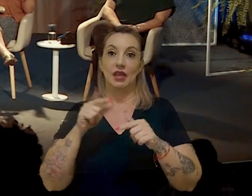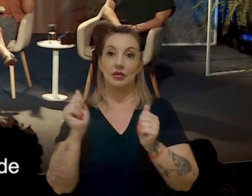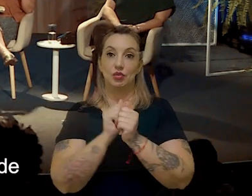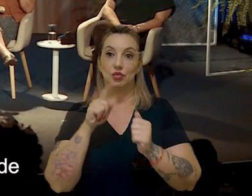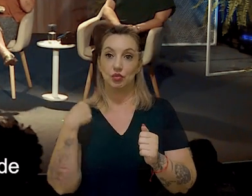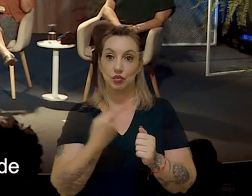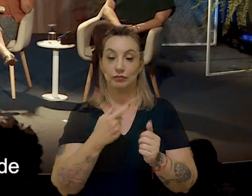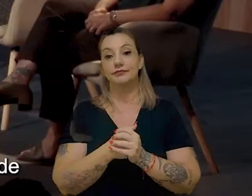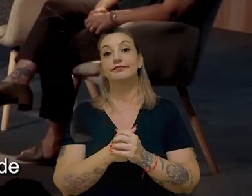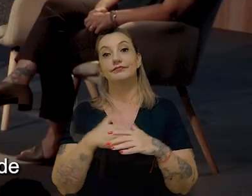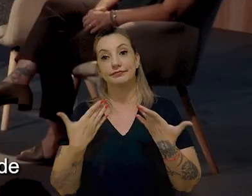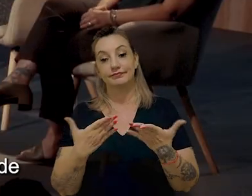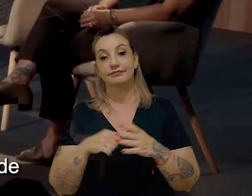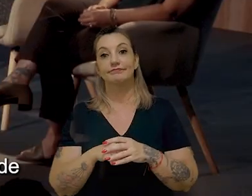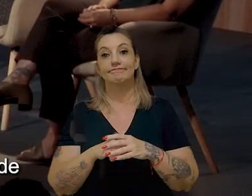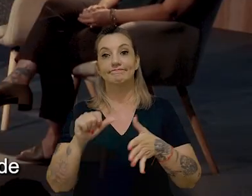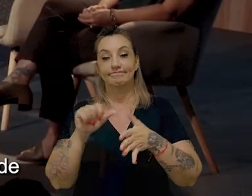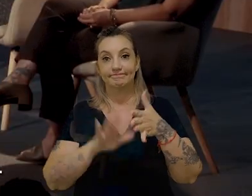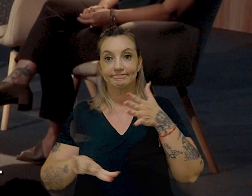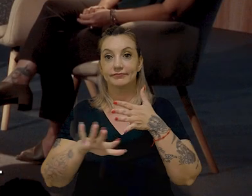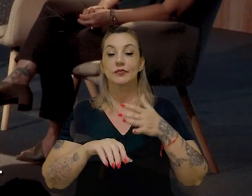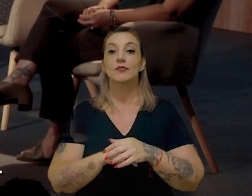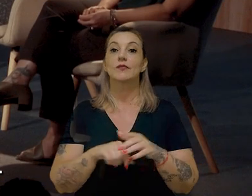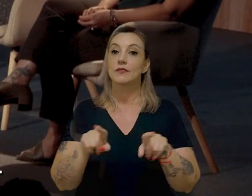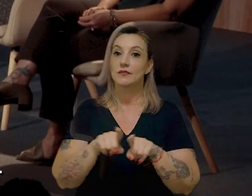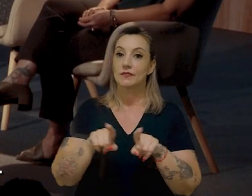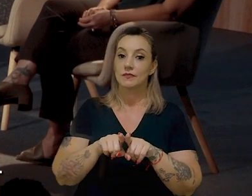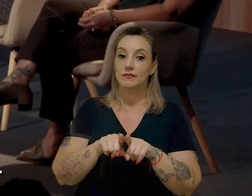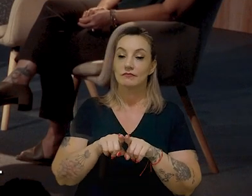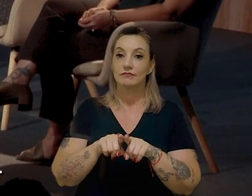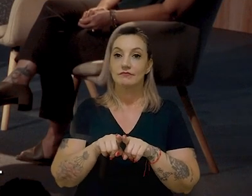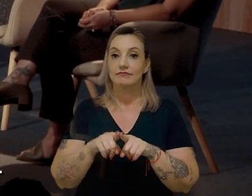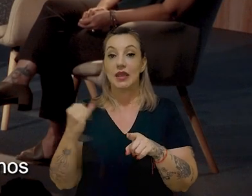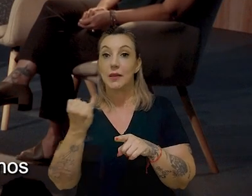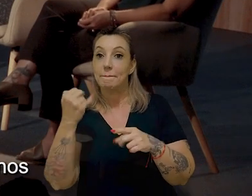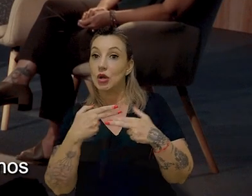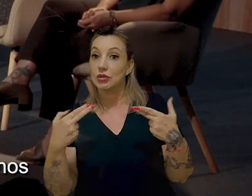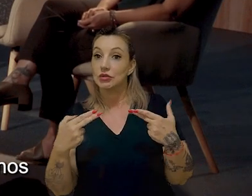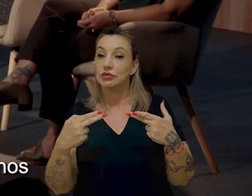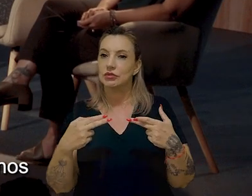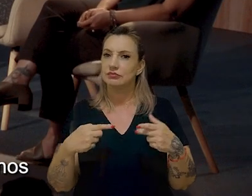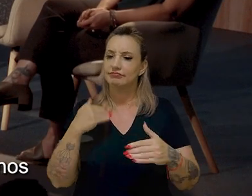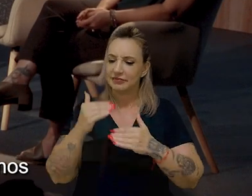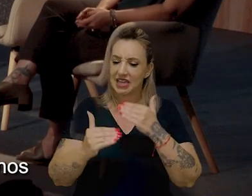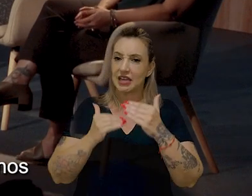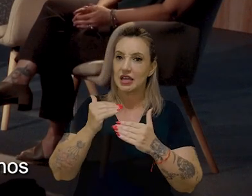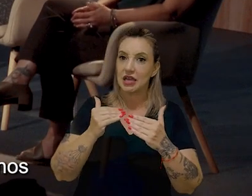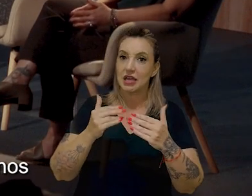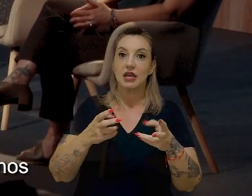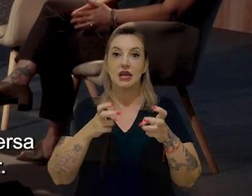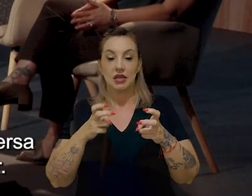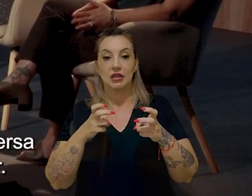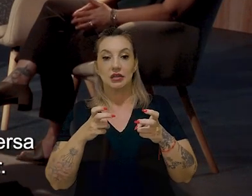gente. Então, eu acho que essa parte da vulnerabilidade é também uma caixinha importante. A gente está indo aos poucos, mas ela é algo que eu